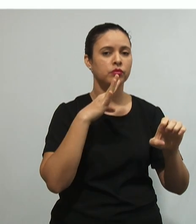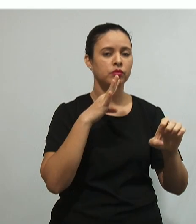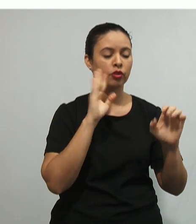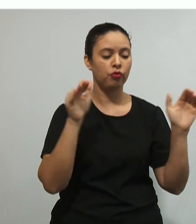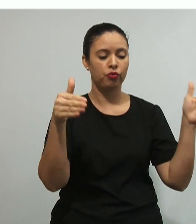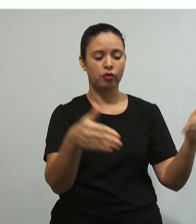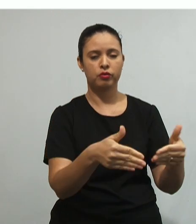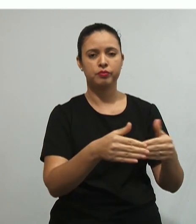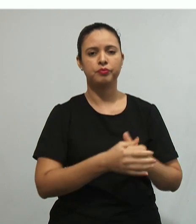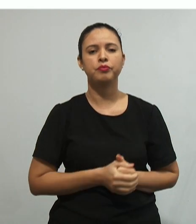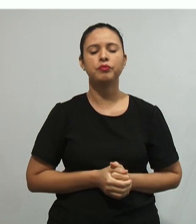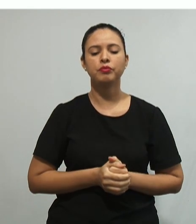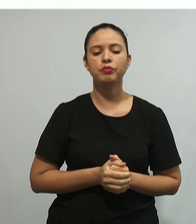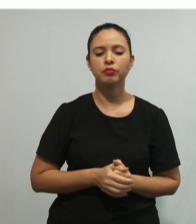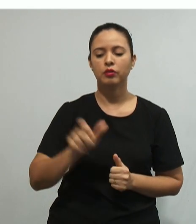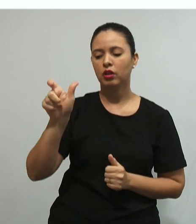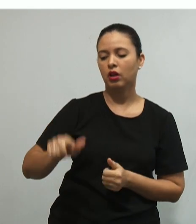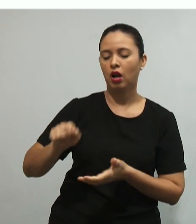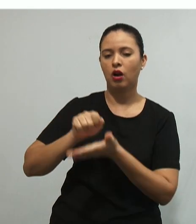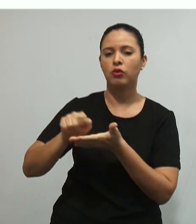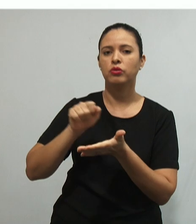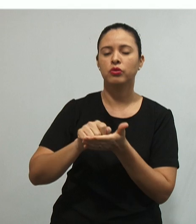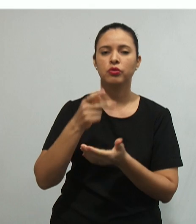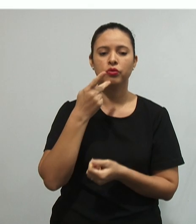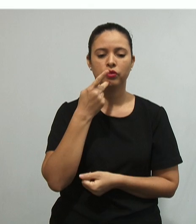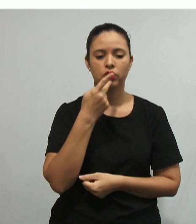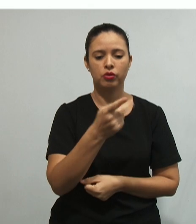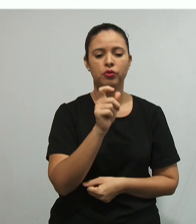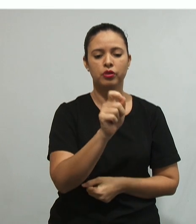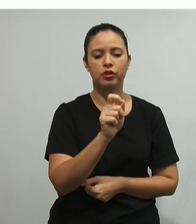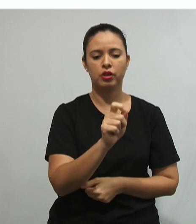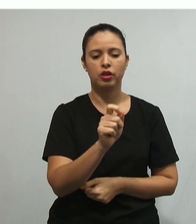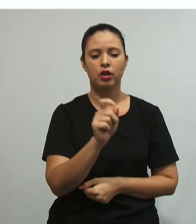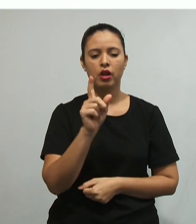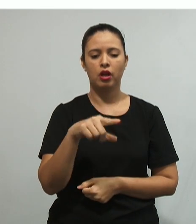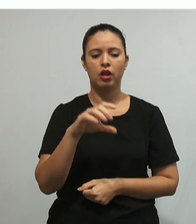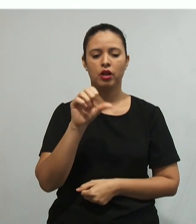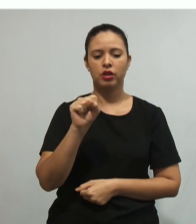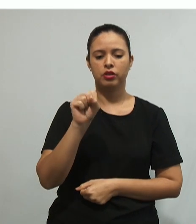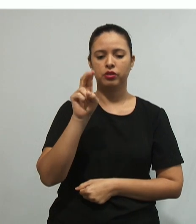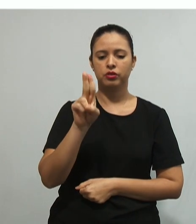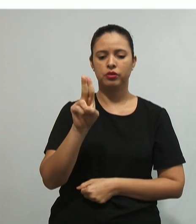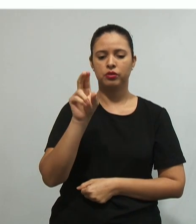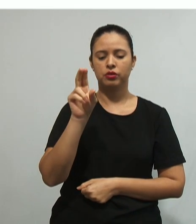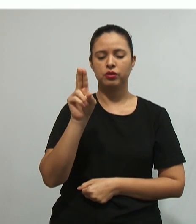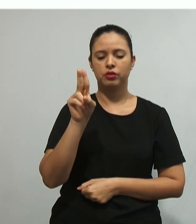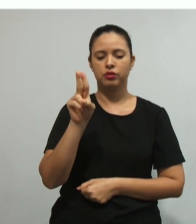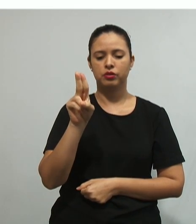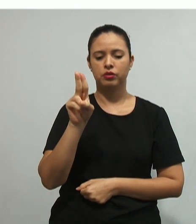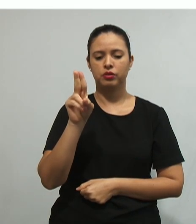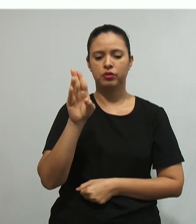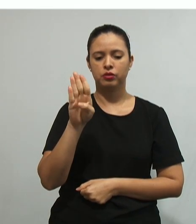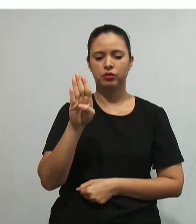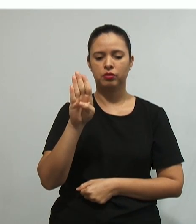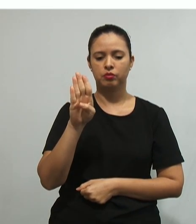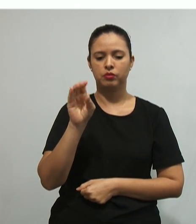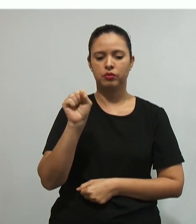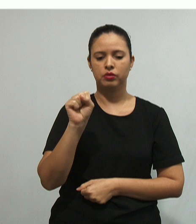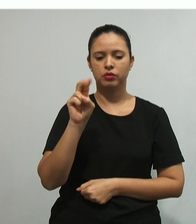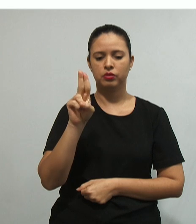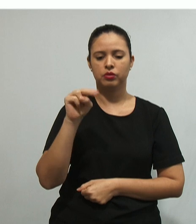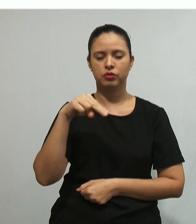Ausbell define como conceito subsunçor. Essa palavra subsunçor é muito importante para a teoria da aprendizagem